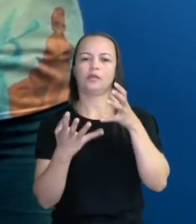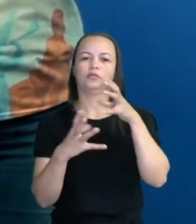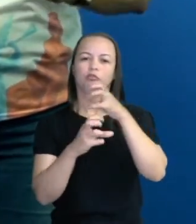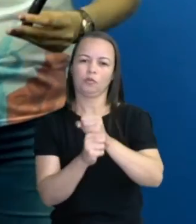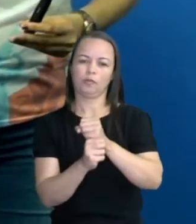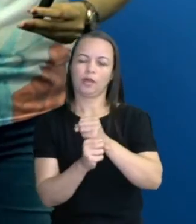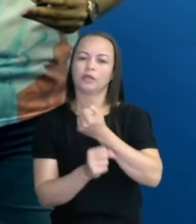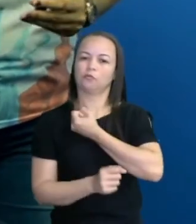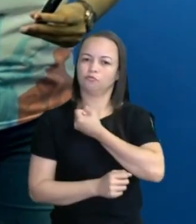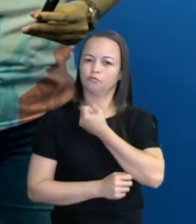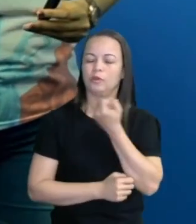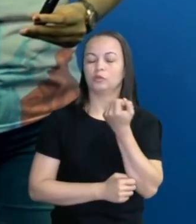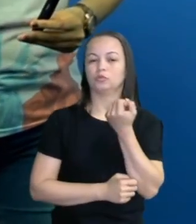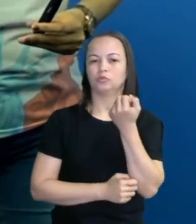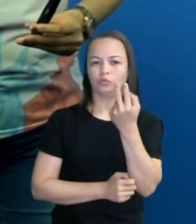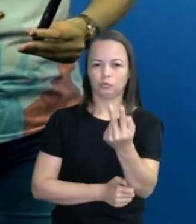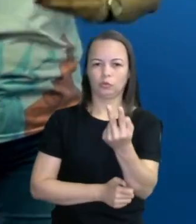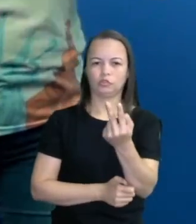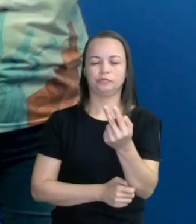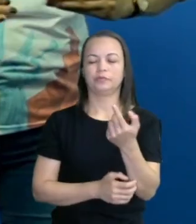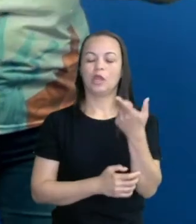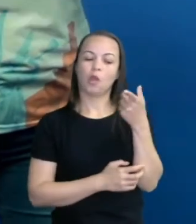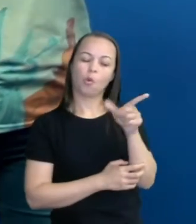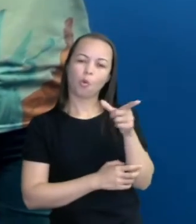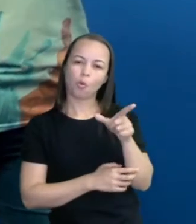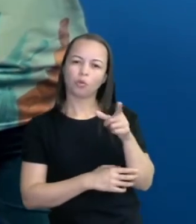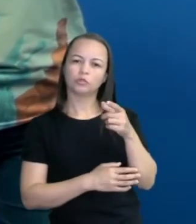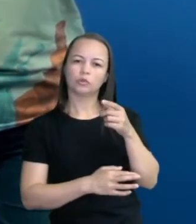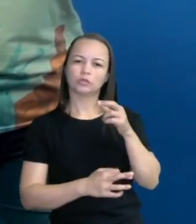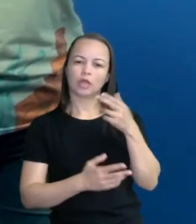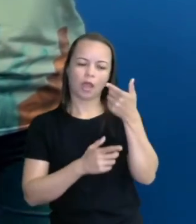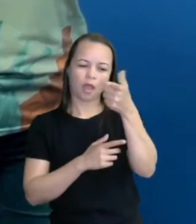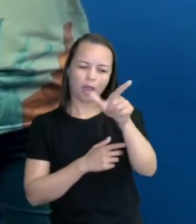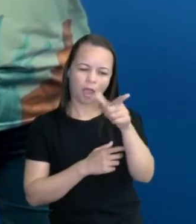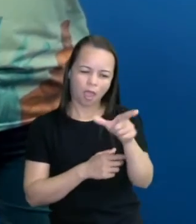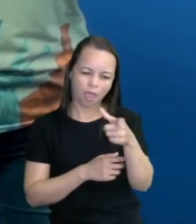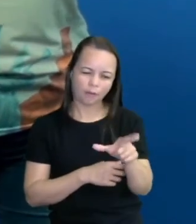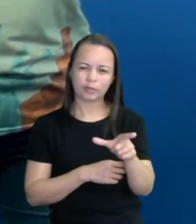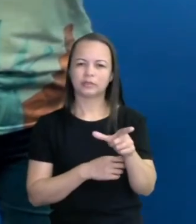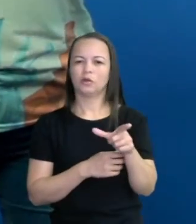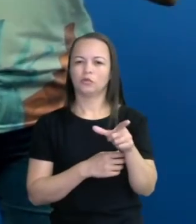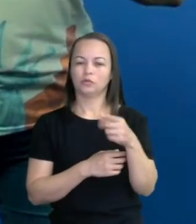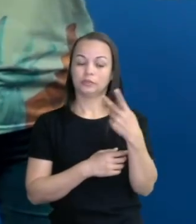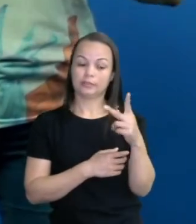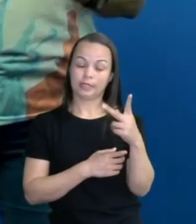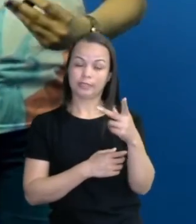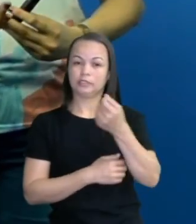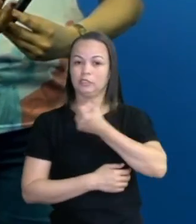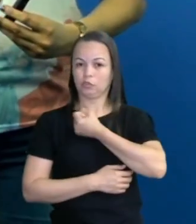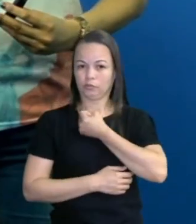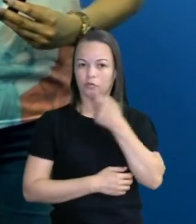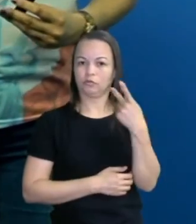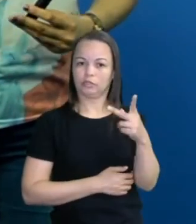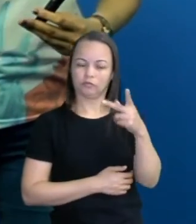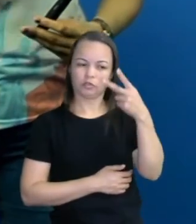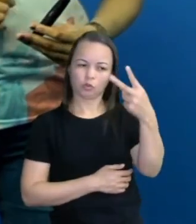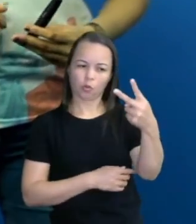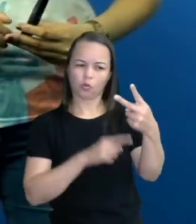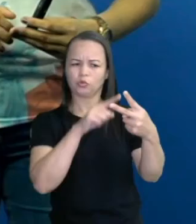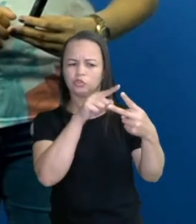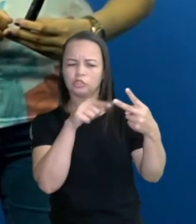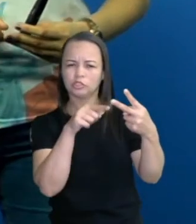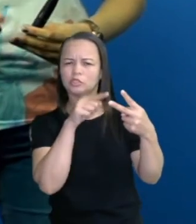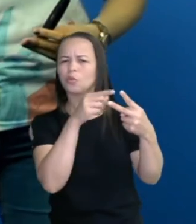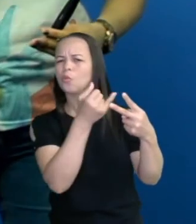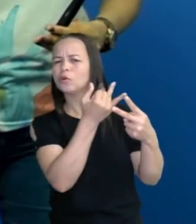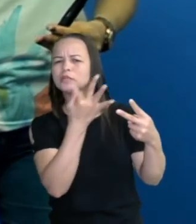que é o número 2. E o outro representa a repetição desse número que foi somar. Então, quantas vezes eu